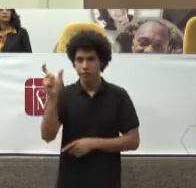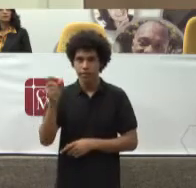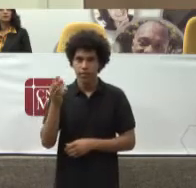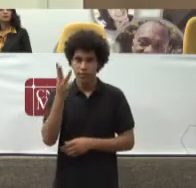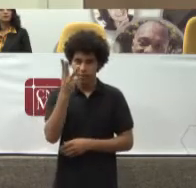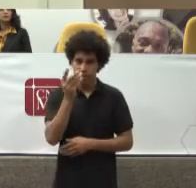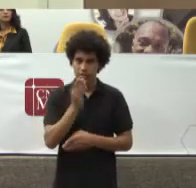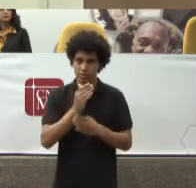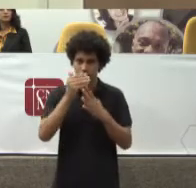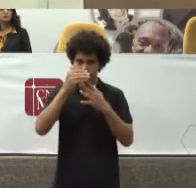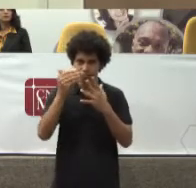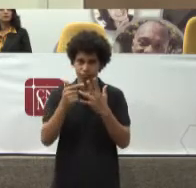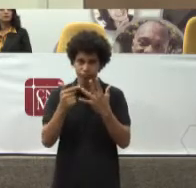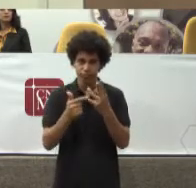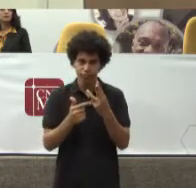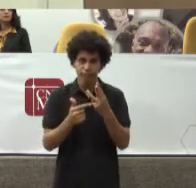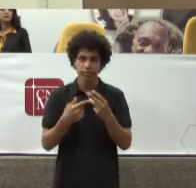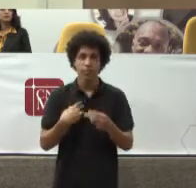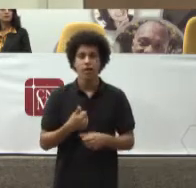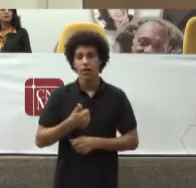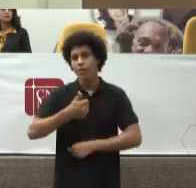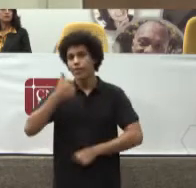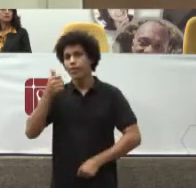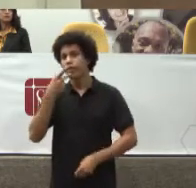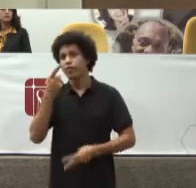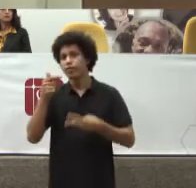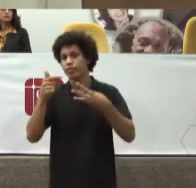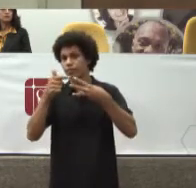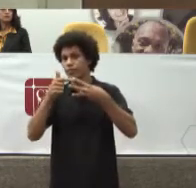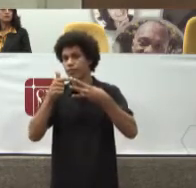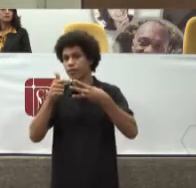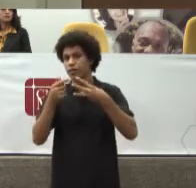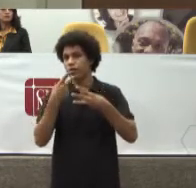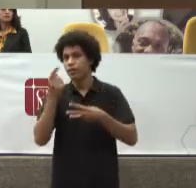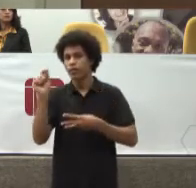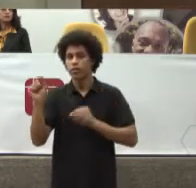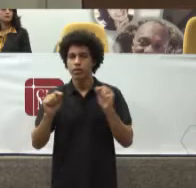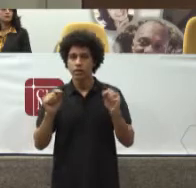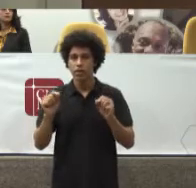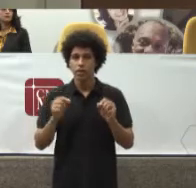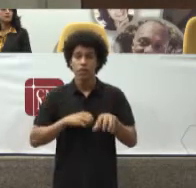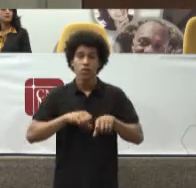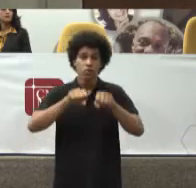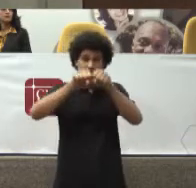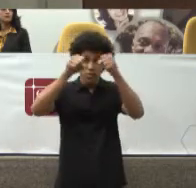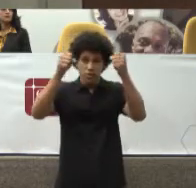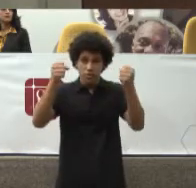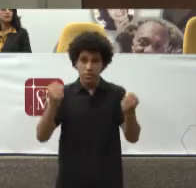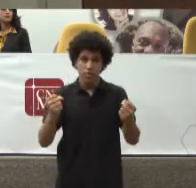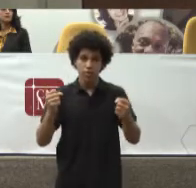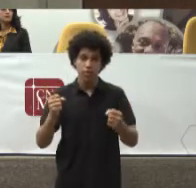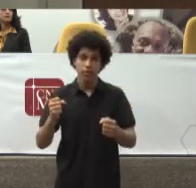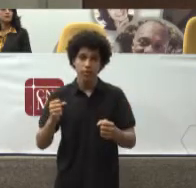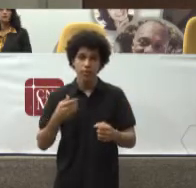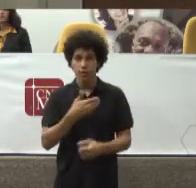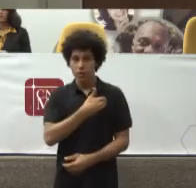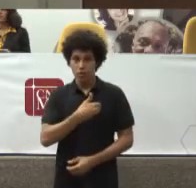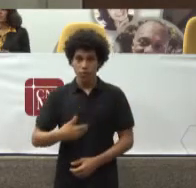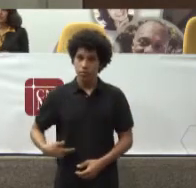A primeira delas Bem rápida Tratando das origens De um sistema Público De saúde